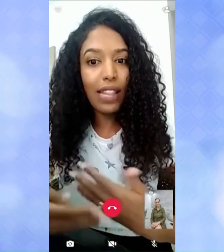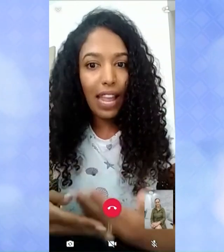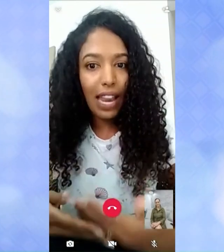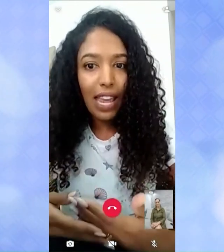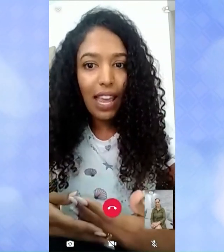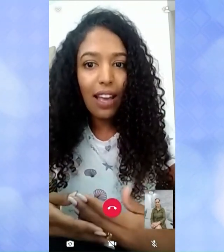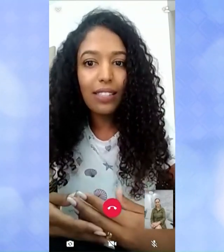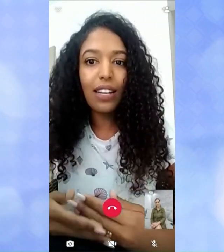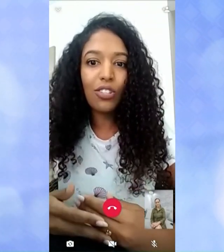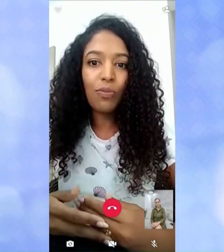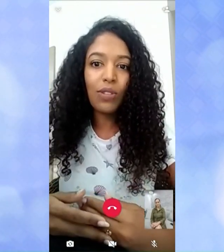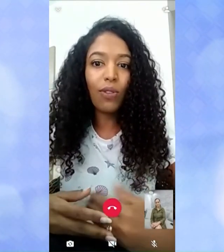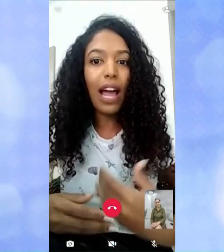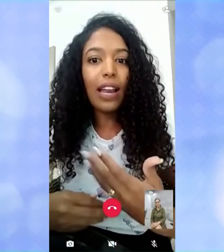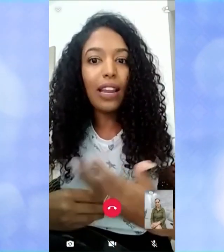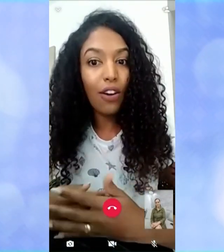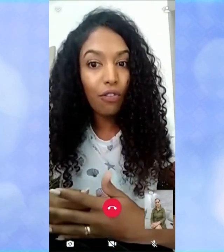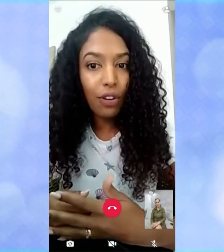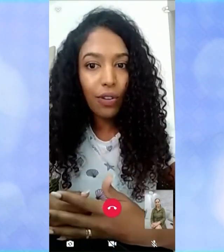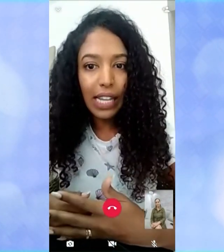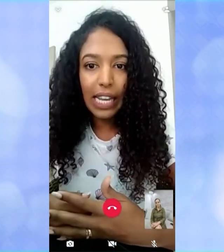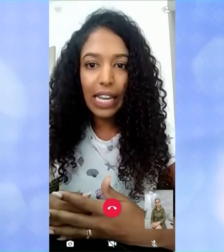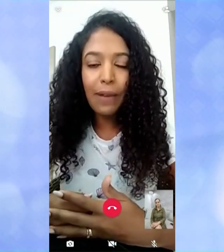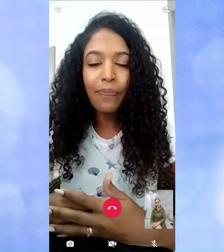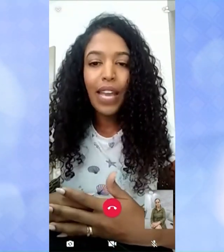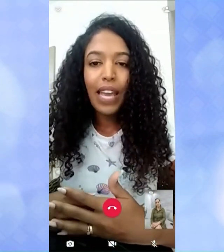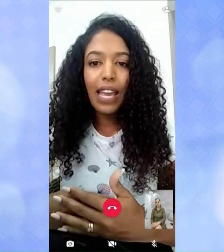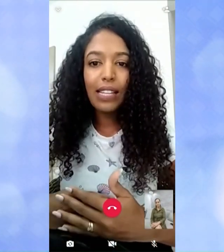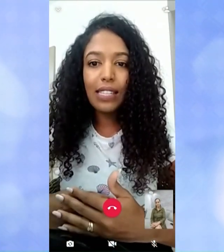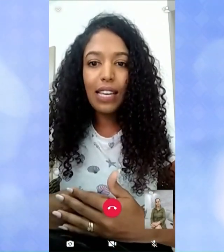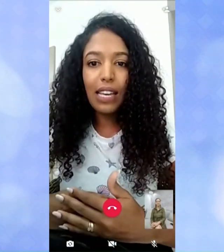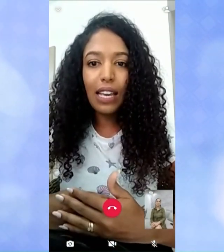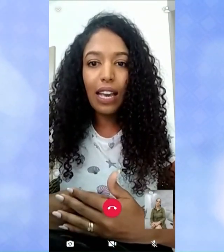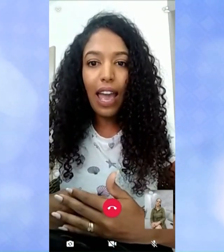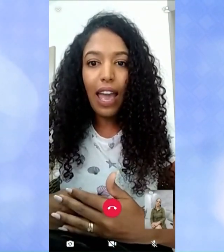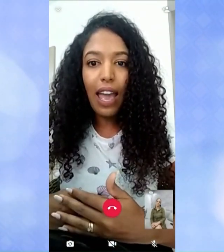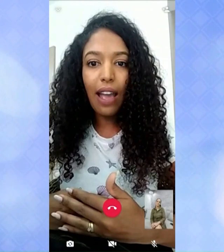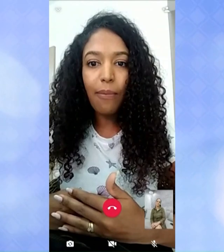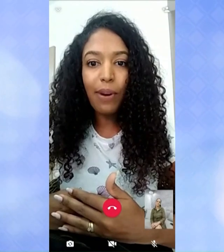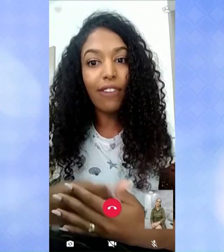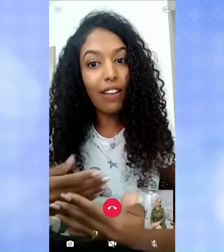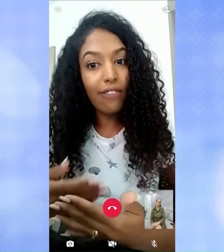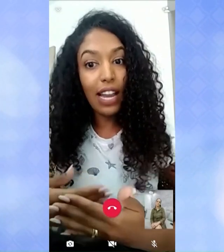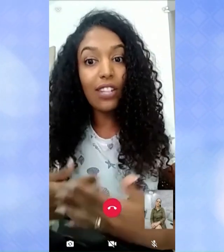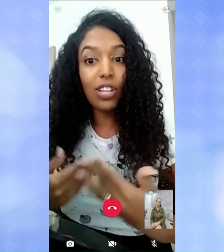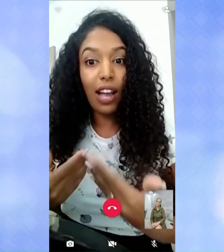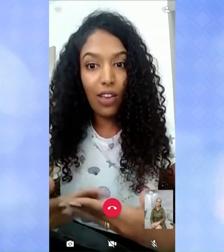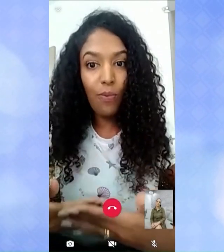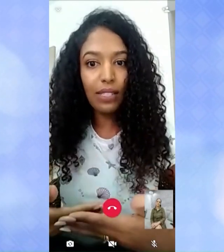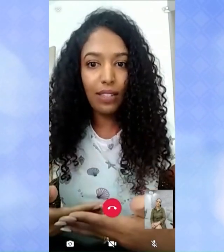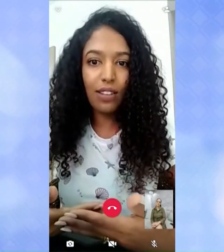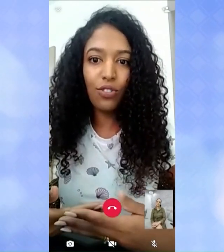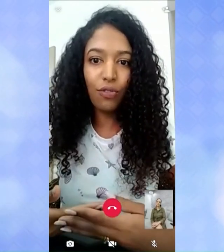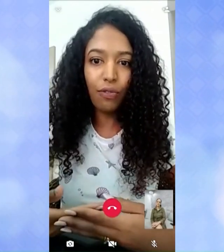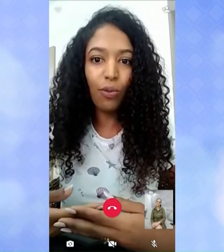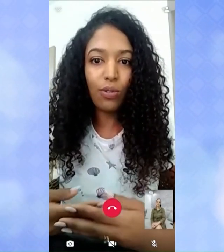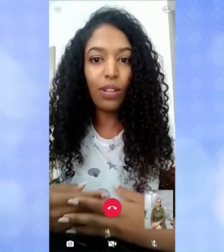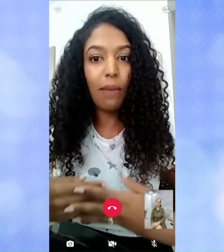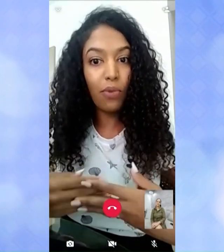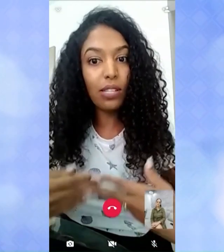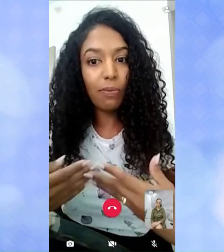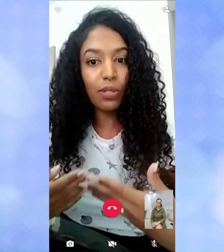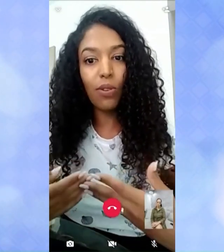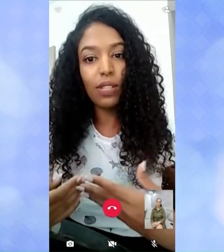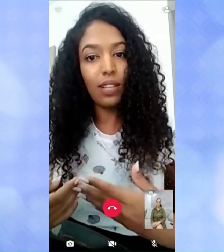pacientes vão aderir a esse atendimento online? Não vão aderir. E assim, para falar a verdade, caiu bastante o